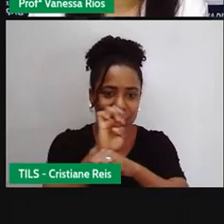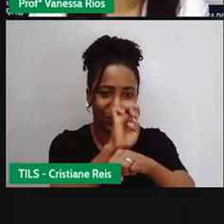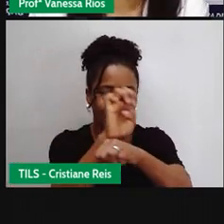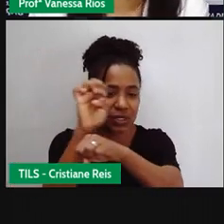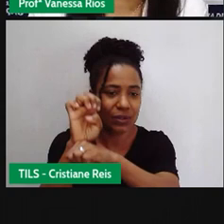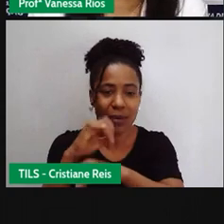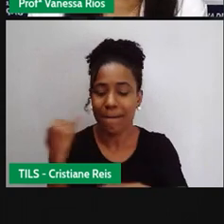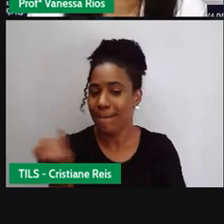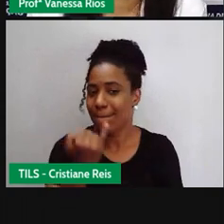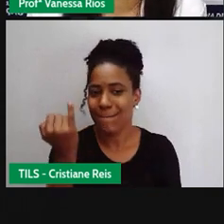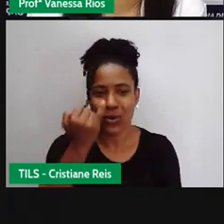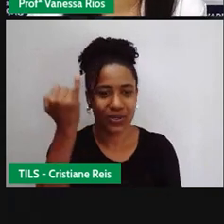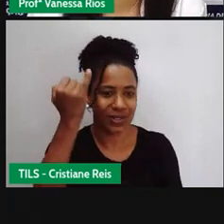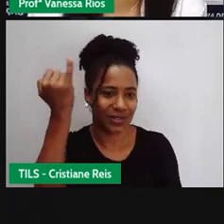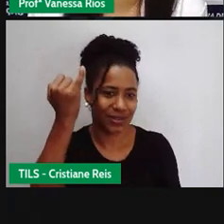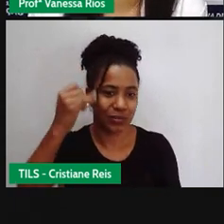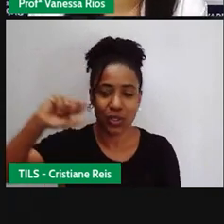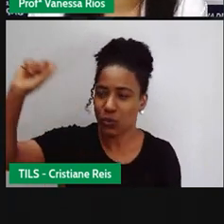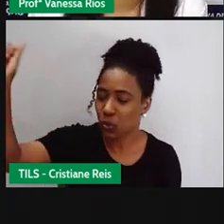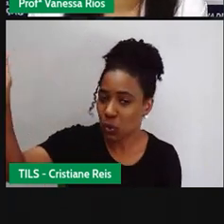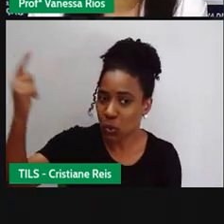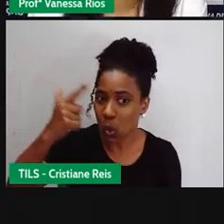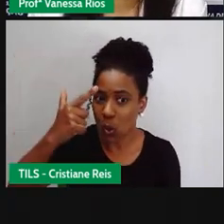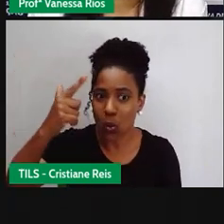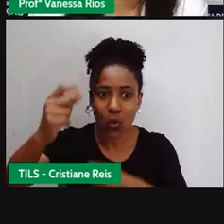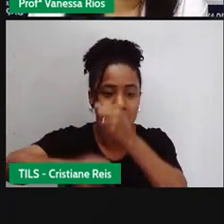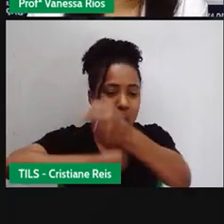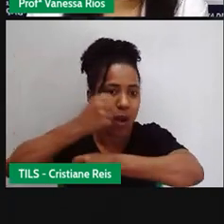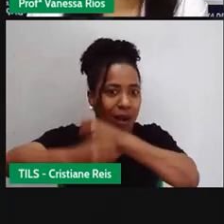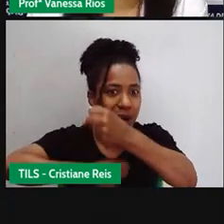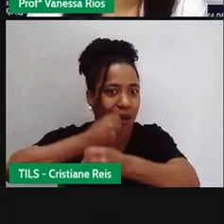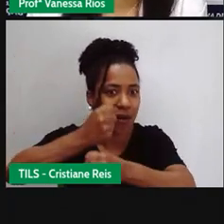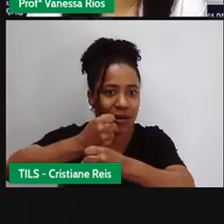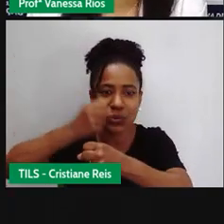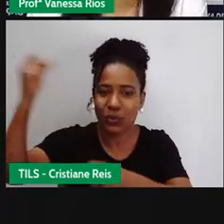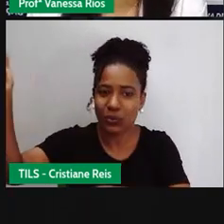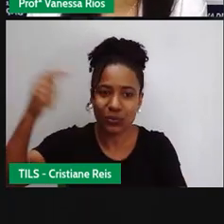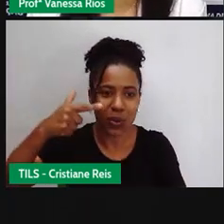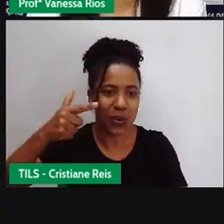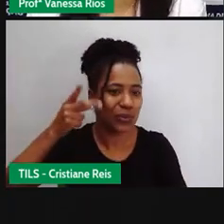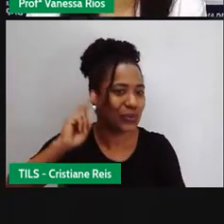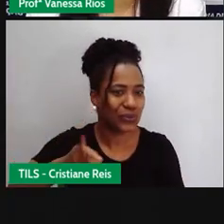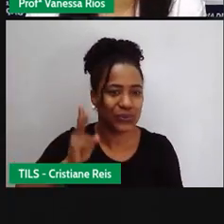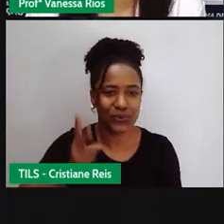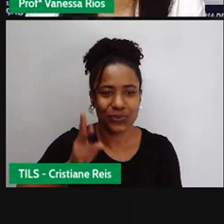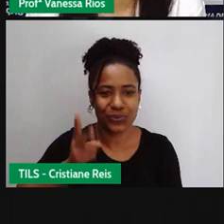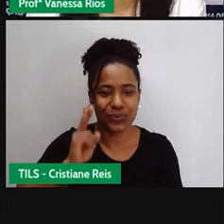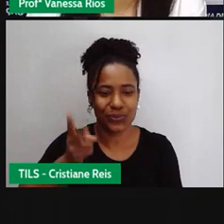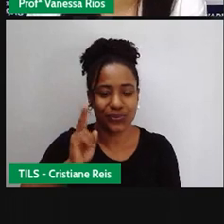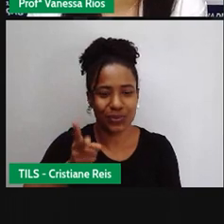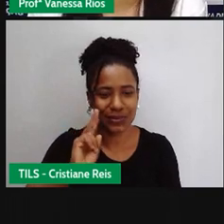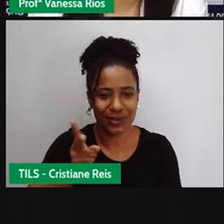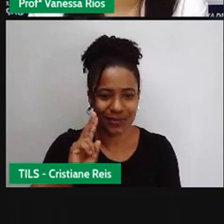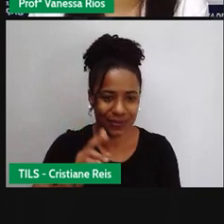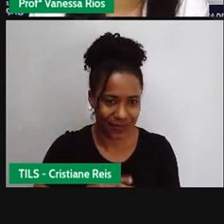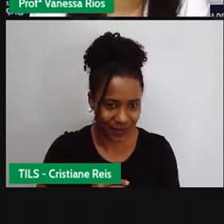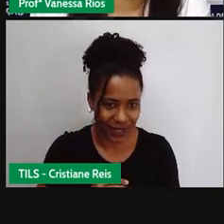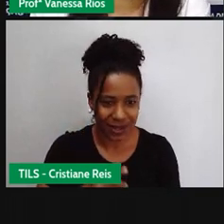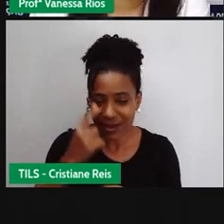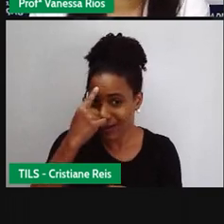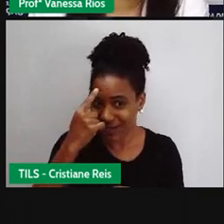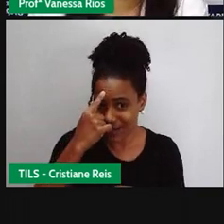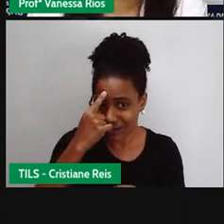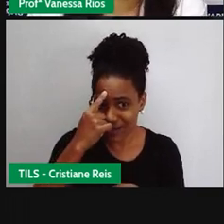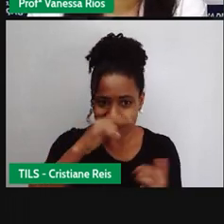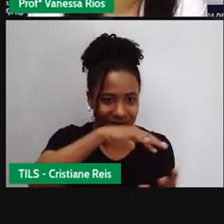importante por ter o Sol praticamente o ano inteiro. A gente já viu aí quando a gente estudou sobre as movimentações do